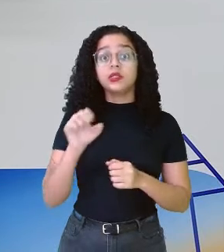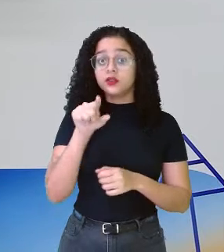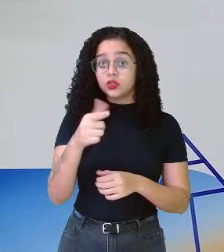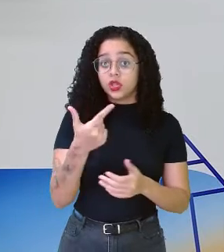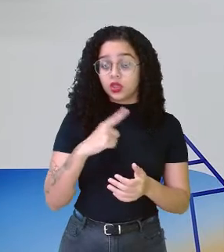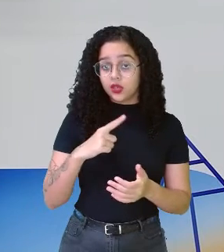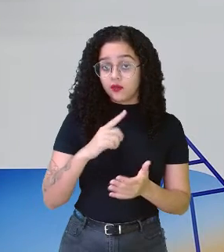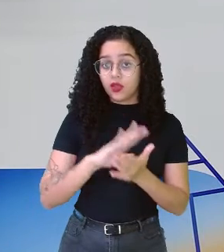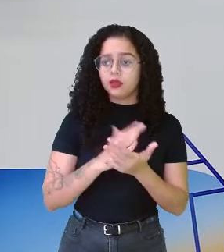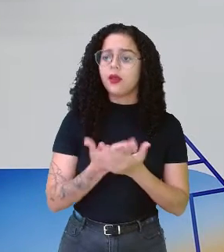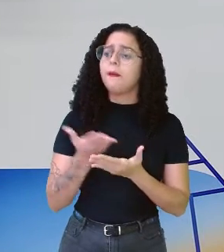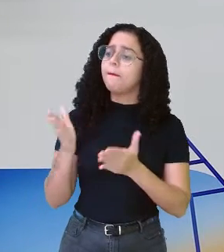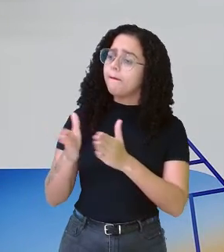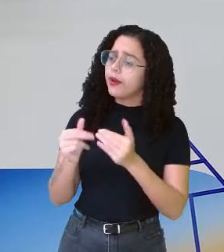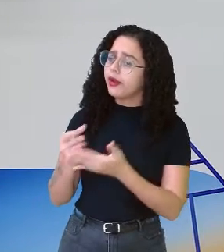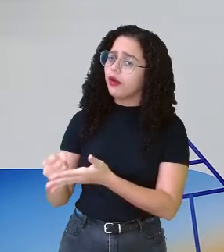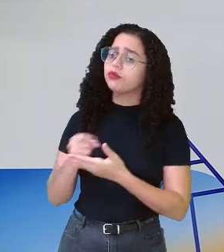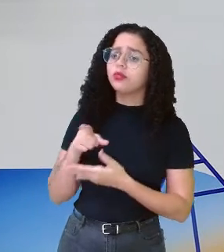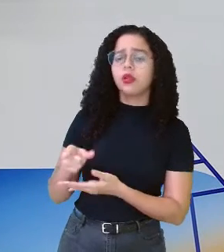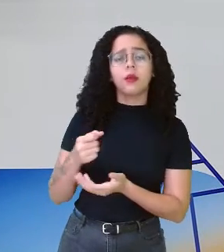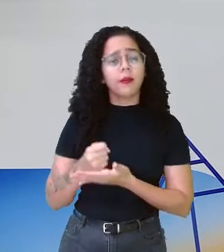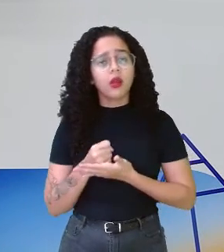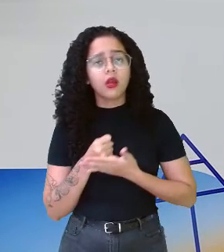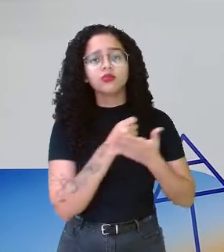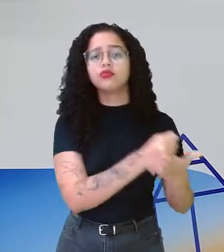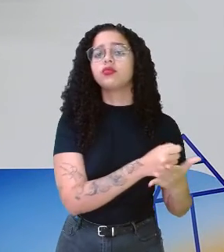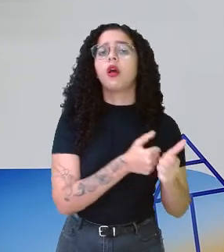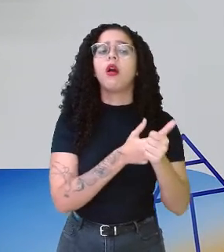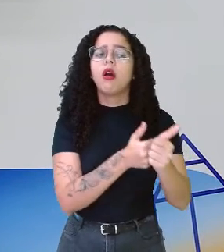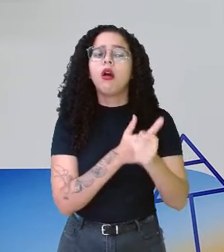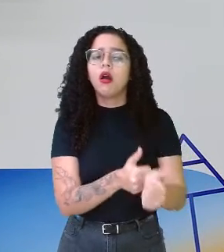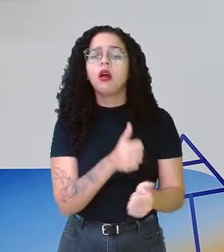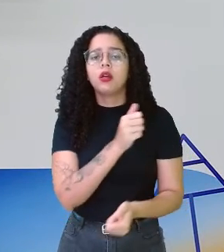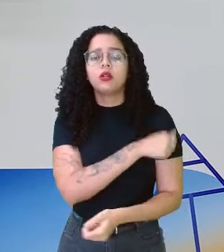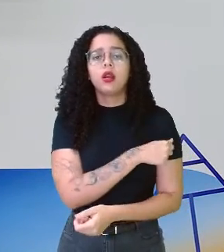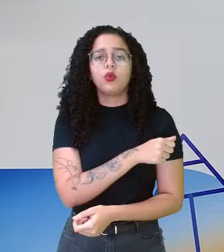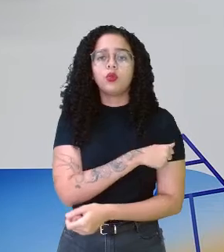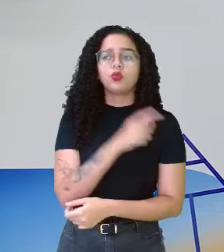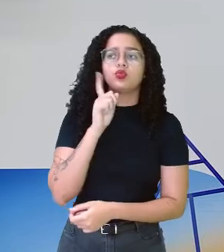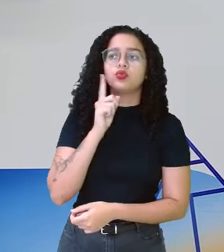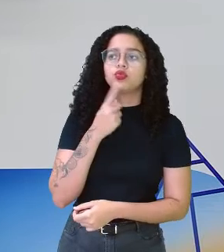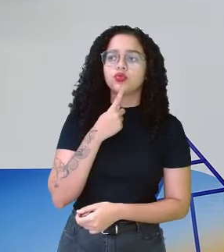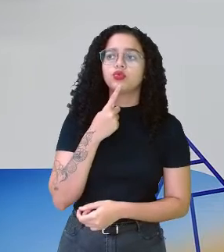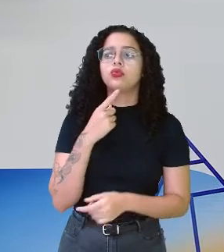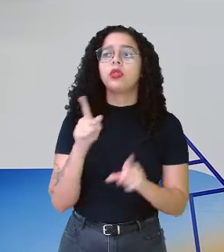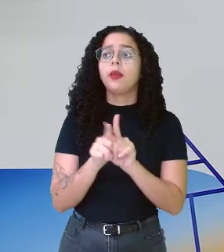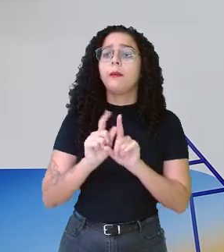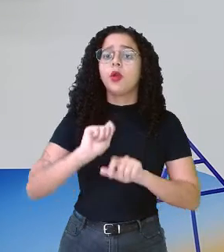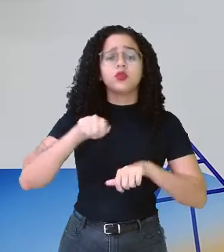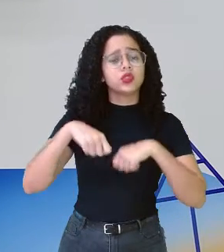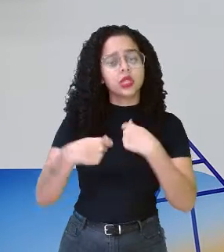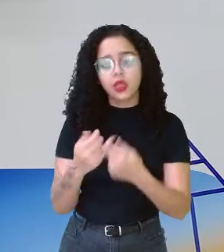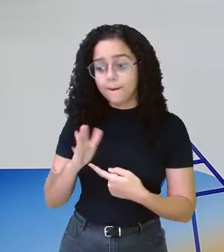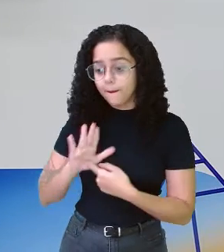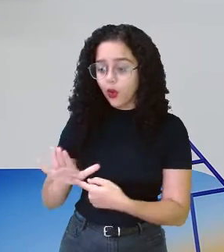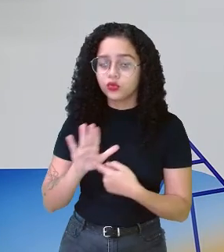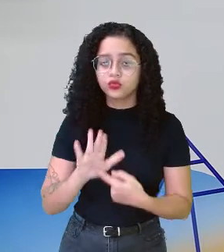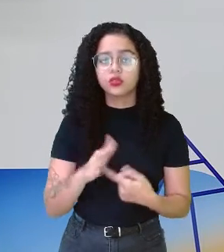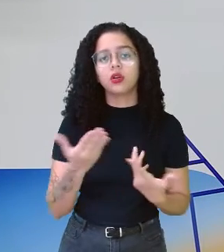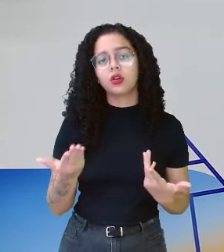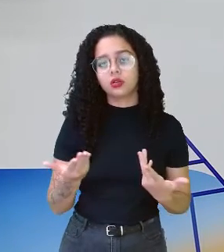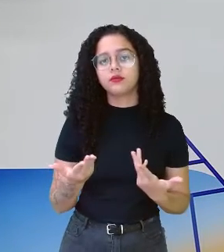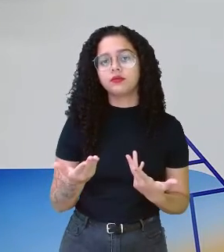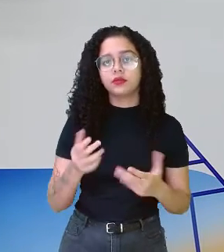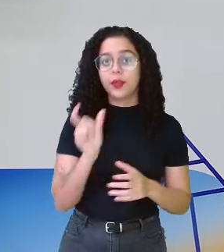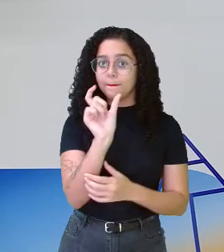ajuda do intérprete. Ele está ali para lhe ajudar, para orientar esse estudante a os sinais, mostrar os sinais